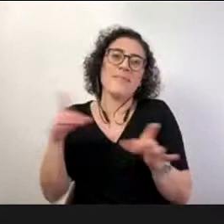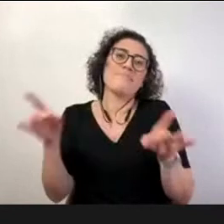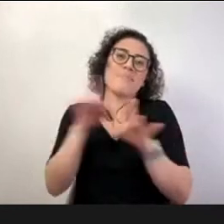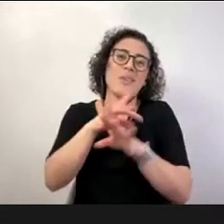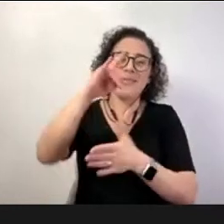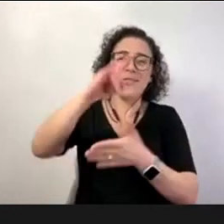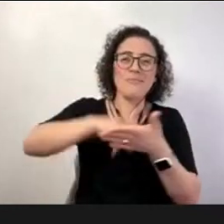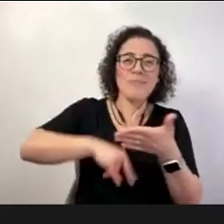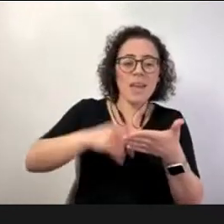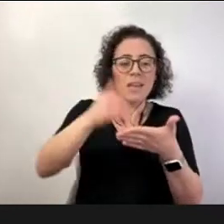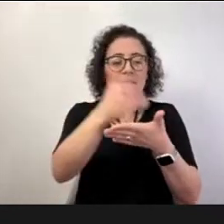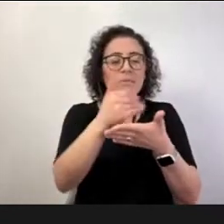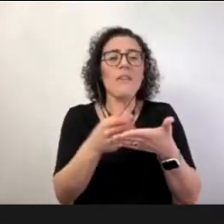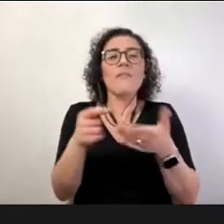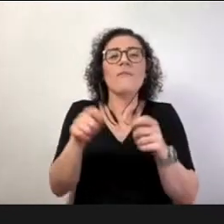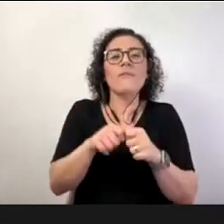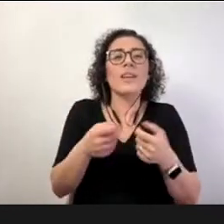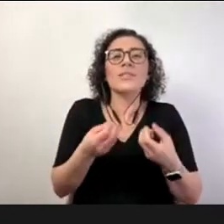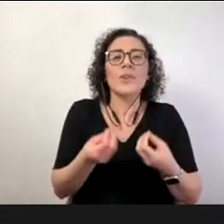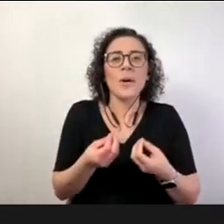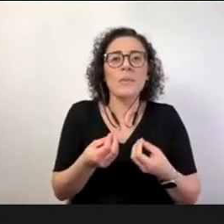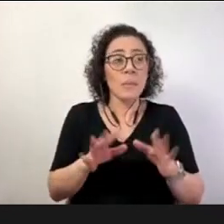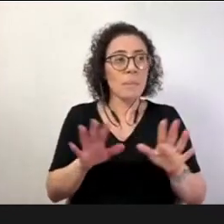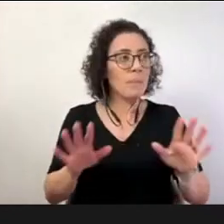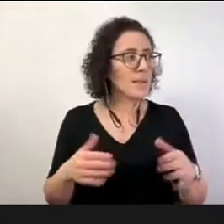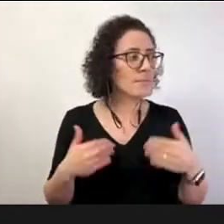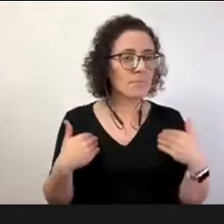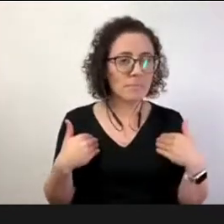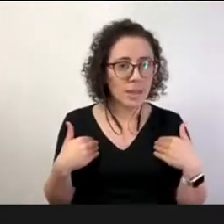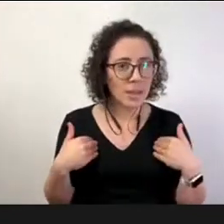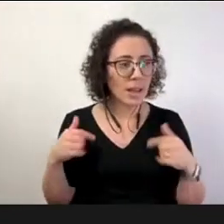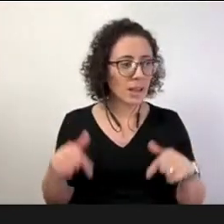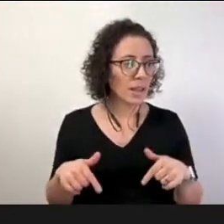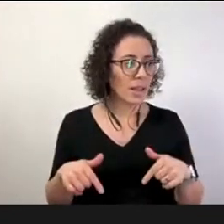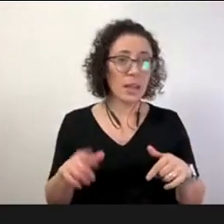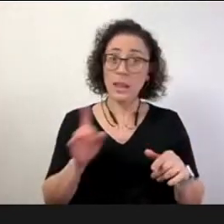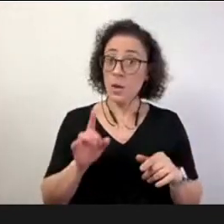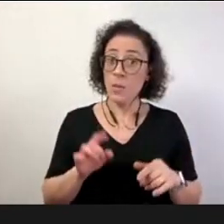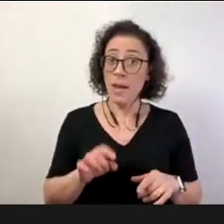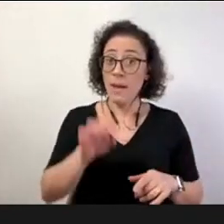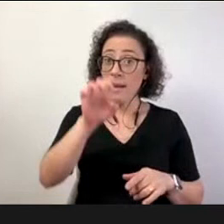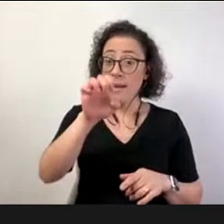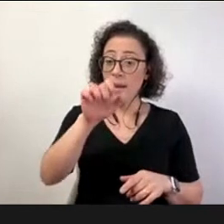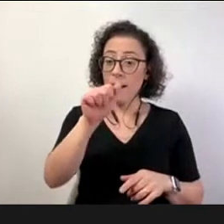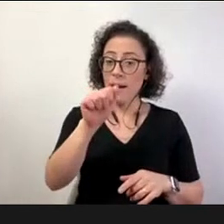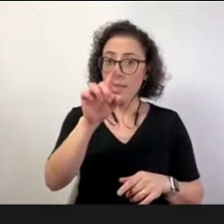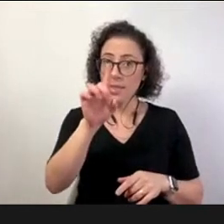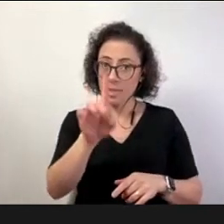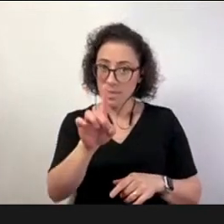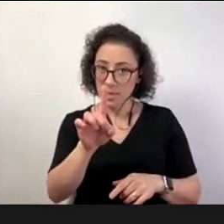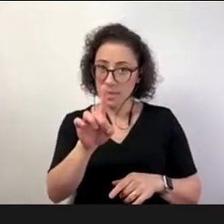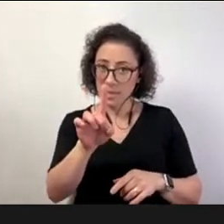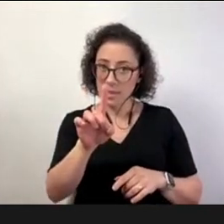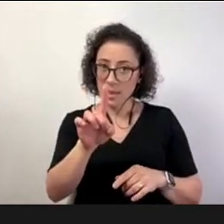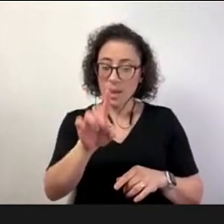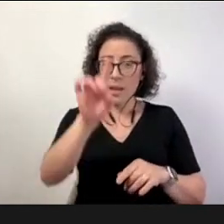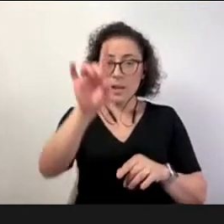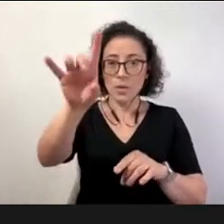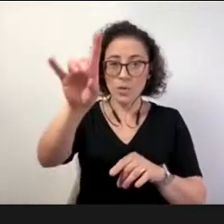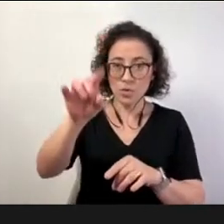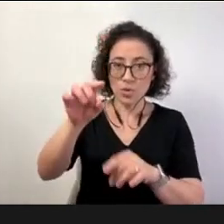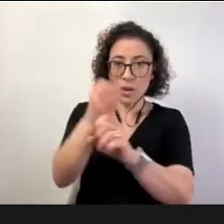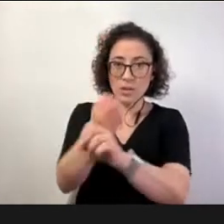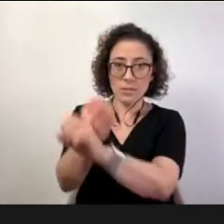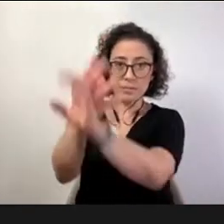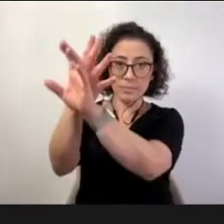agora né essa minha sala de aula remota né que não é o EAD que é o remoto que é o síncrono que eu estou ali como é que a gente vira a chave